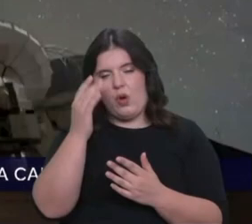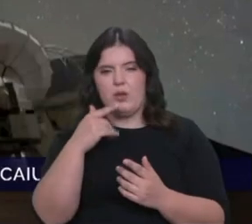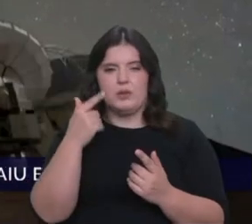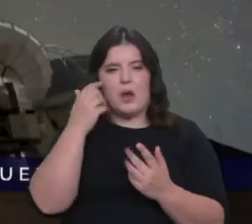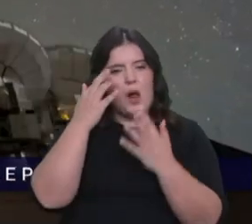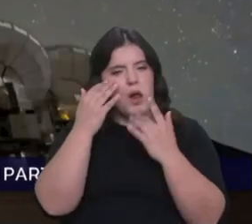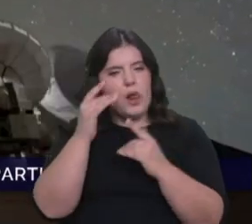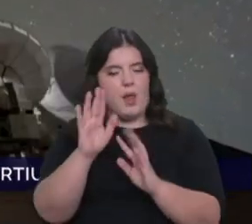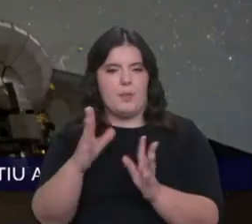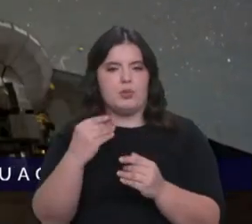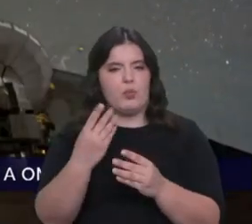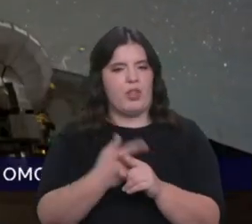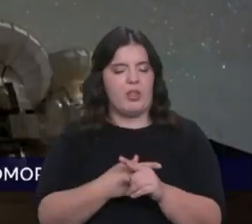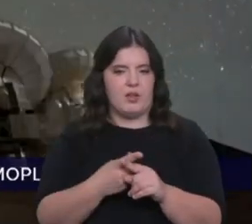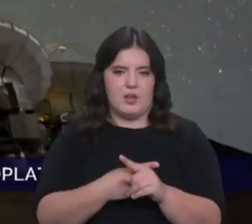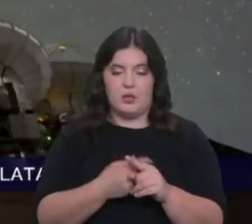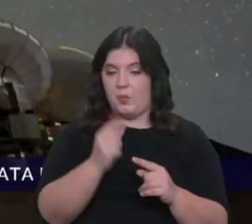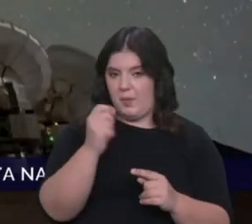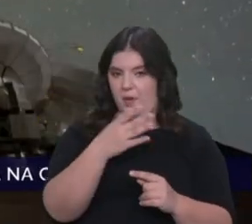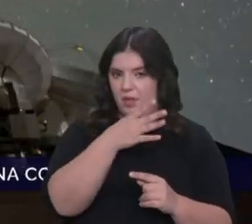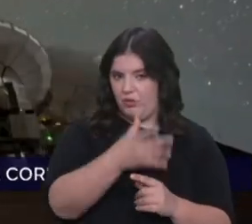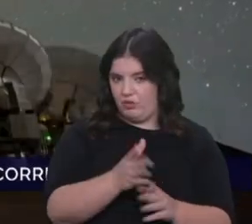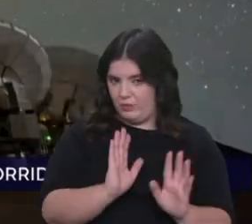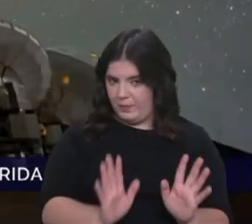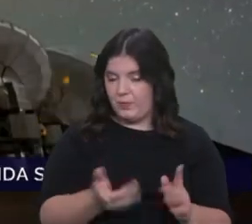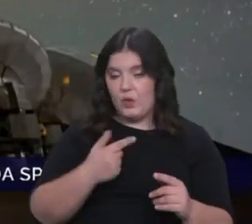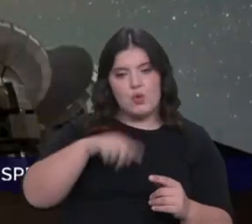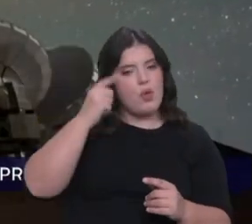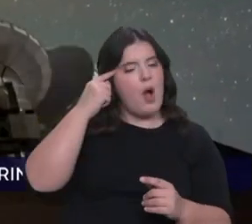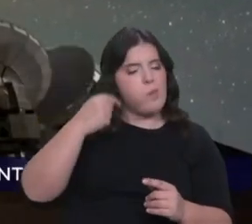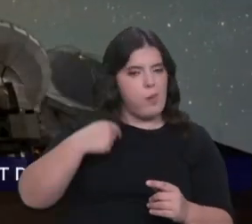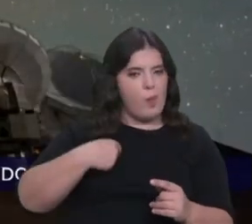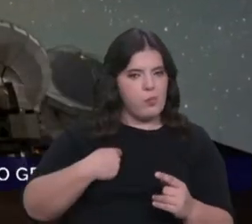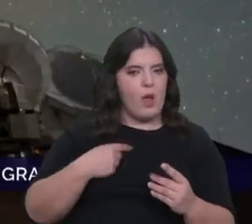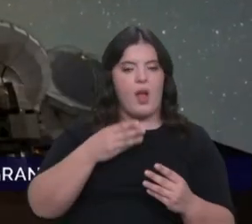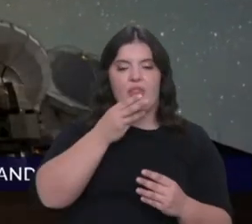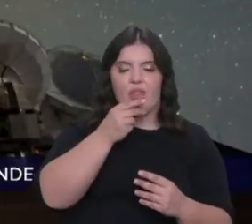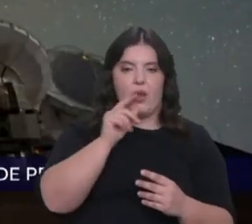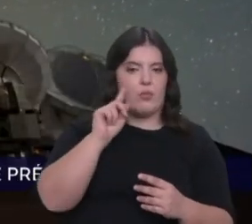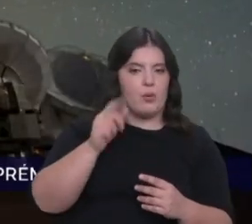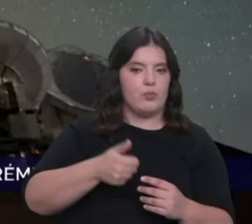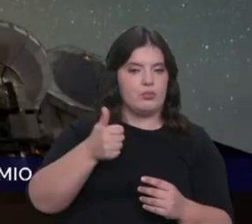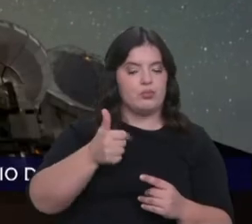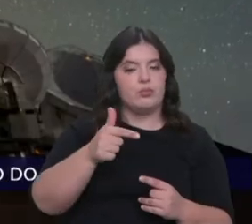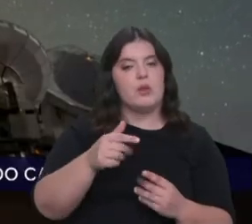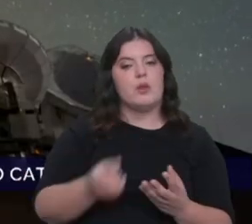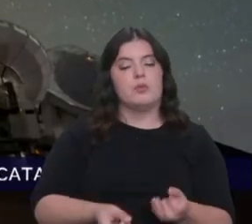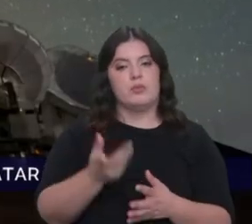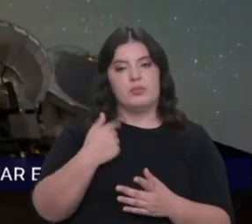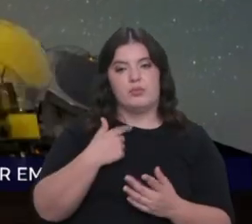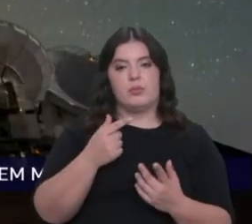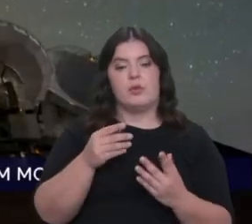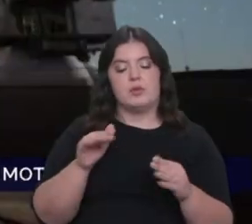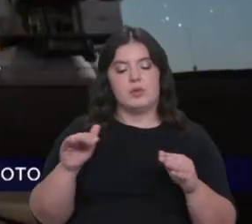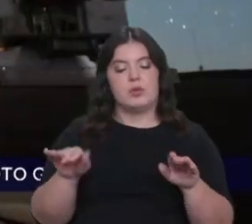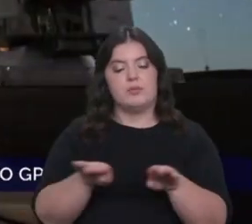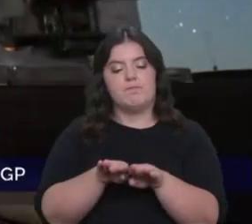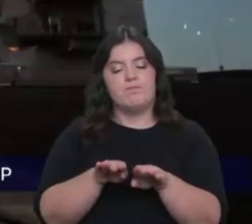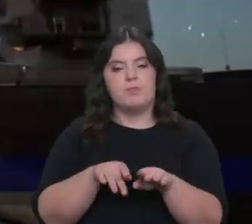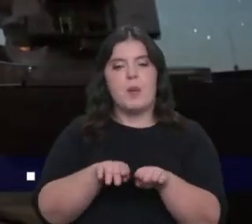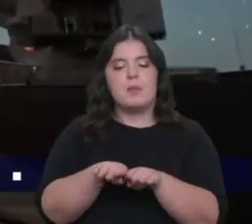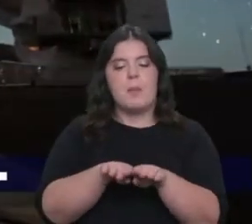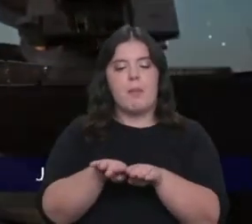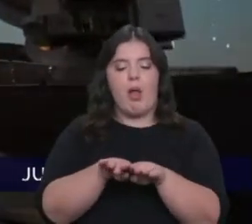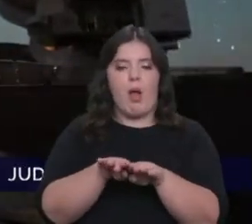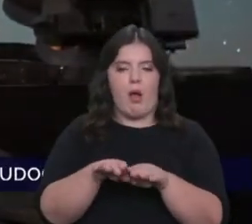especulativos, mas muito interessantes. O primeiro diz o seguinte, nós sabemos que na Terra foi fundamental para o aparecimento da vida a existência de placas tectónicas. As placas tectónicas